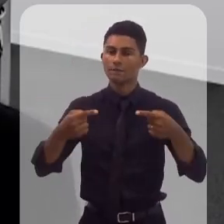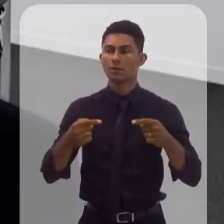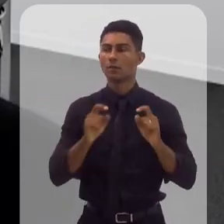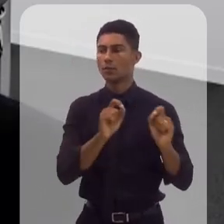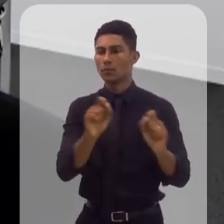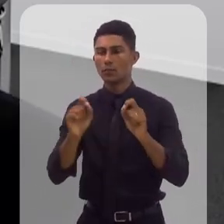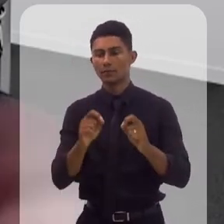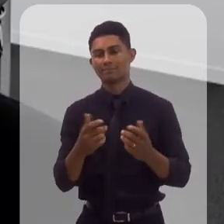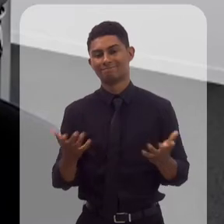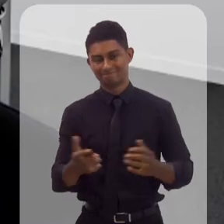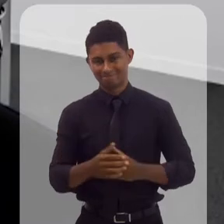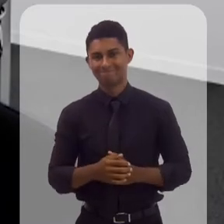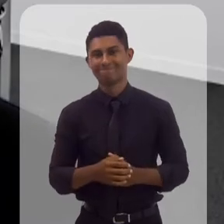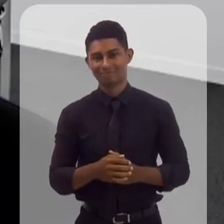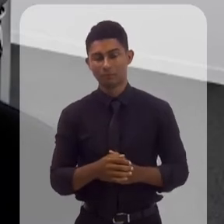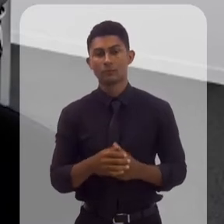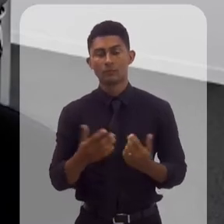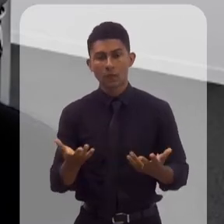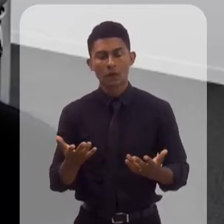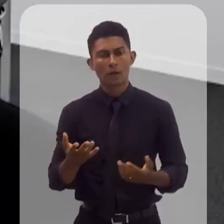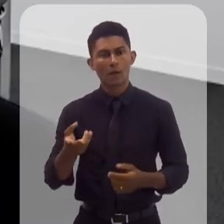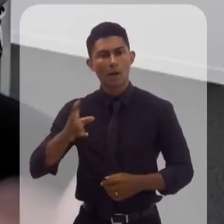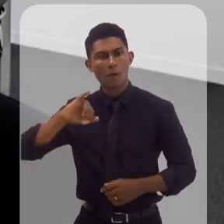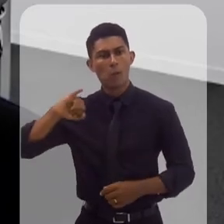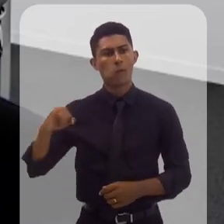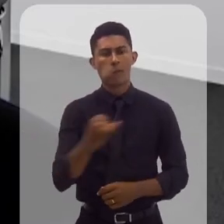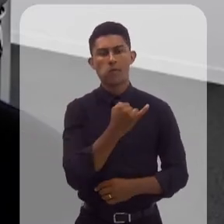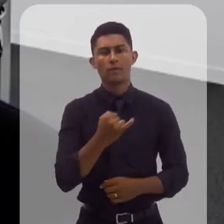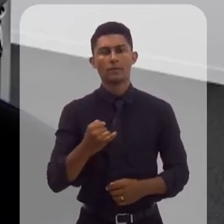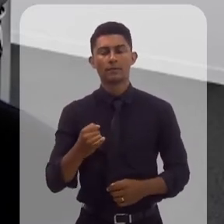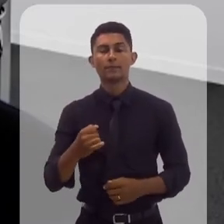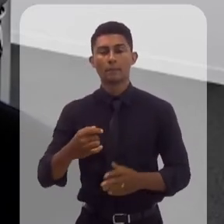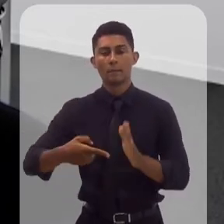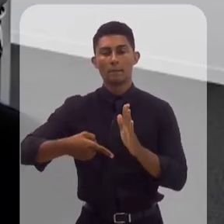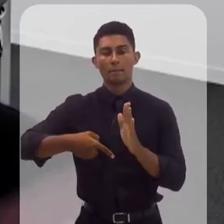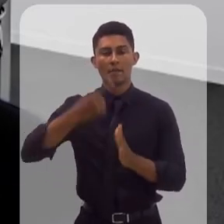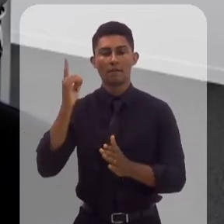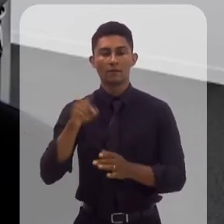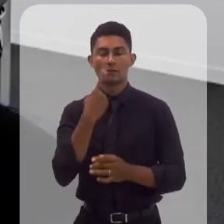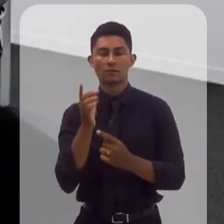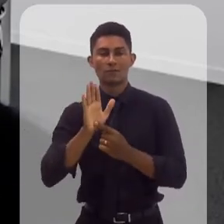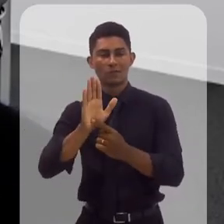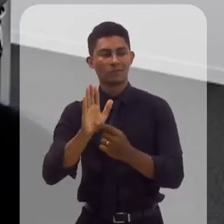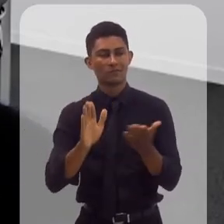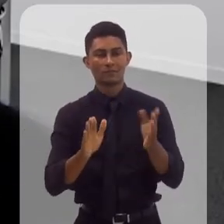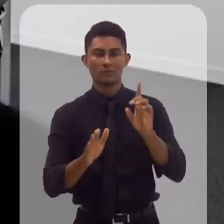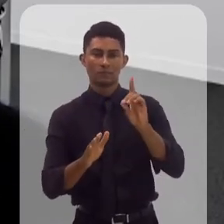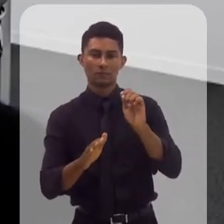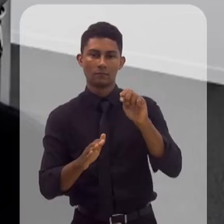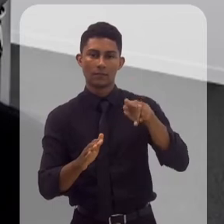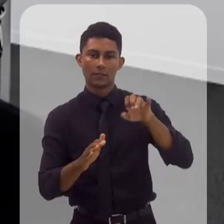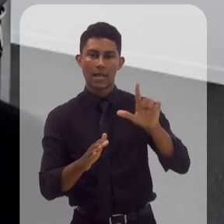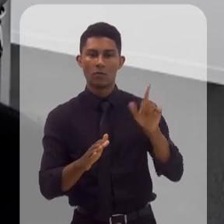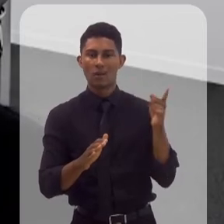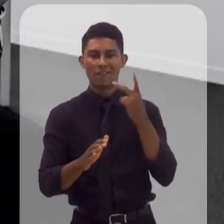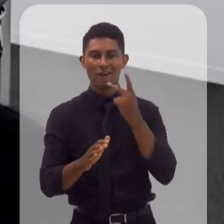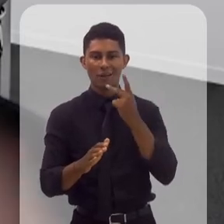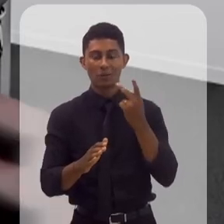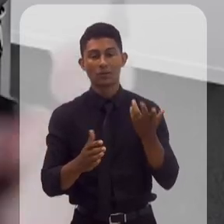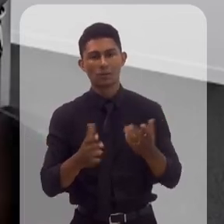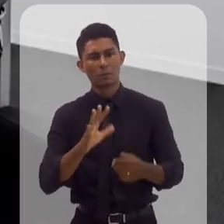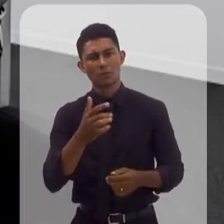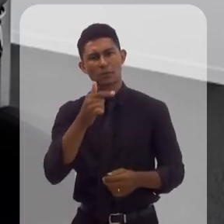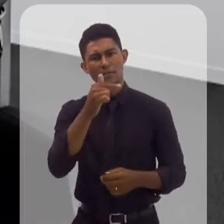fonte. Então, em termos de oportunidade, ali foi onde a gente trouxe pela primeira vez o número que o Daniel mencionou, de quase